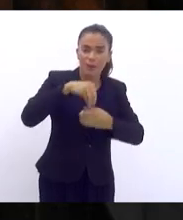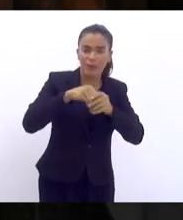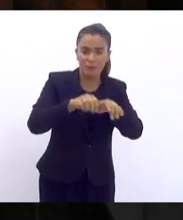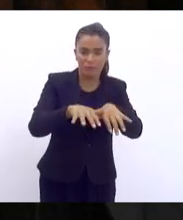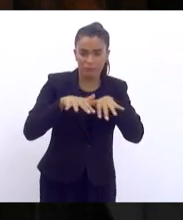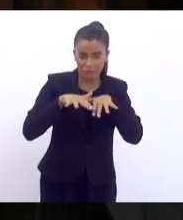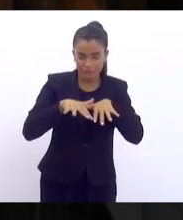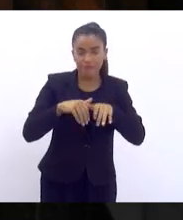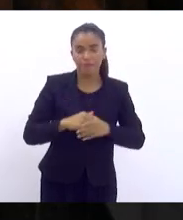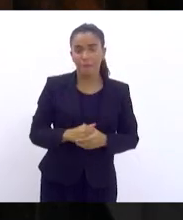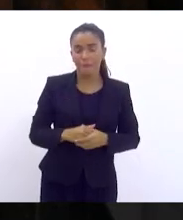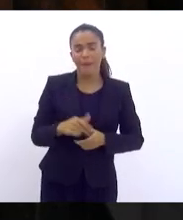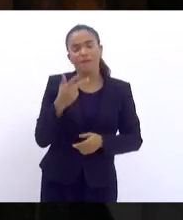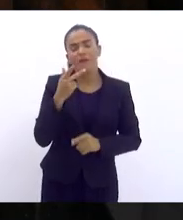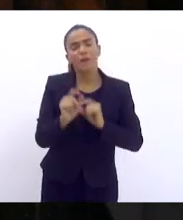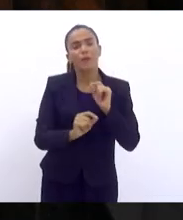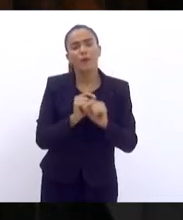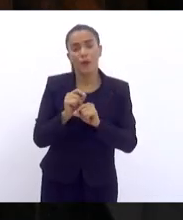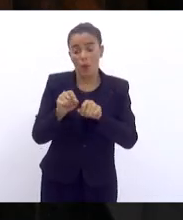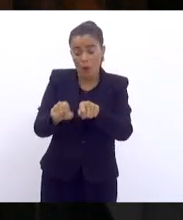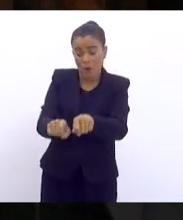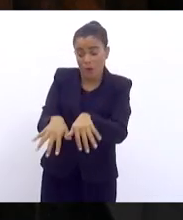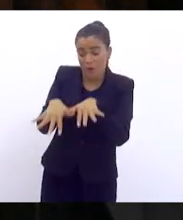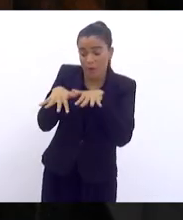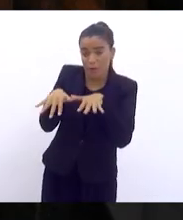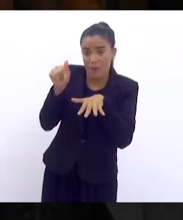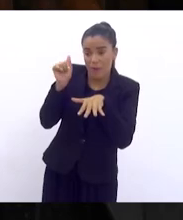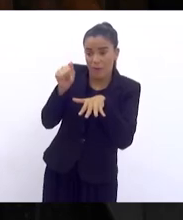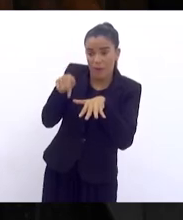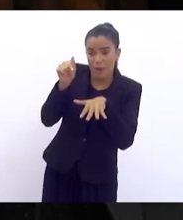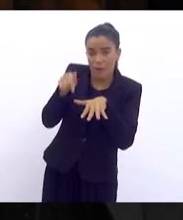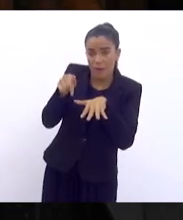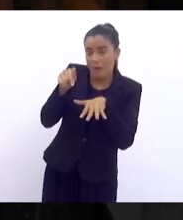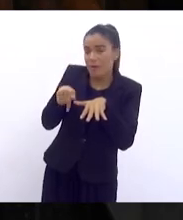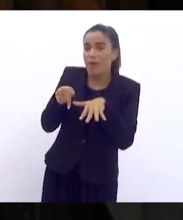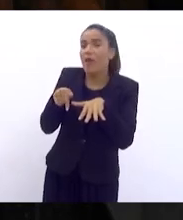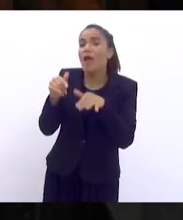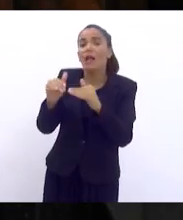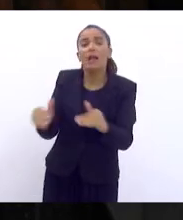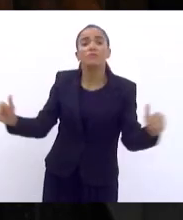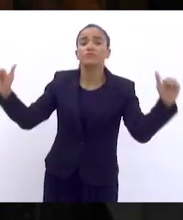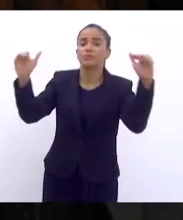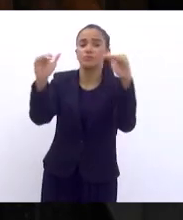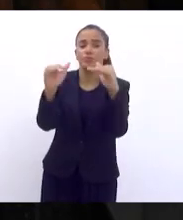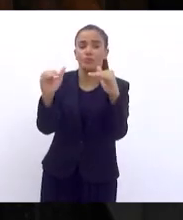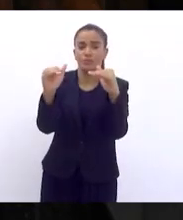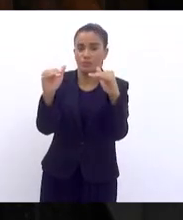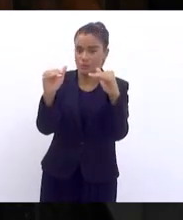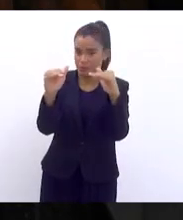dizer o seguinte, o plenário ele é soberano.